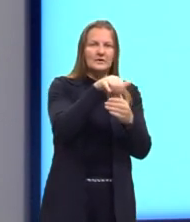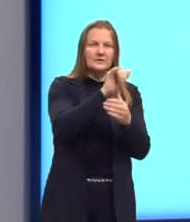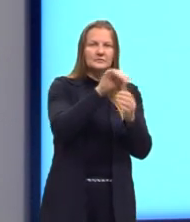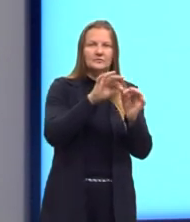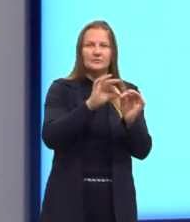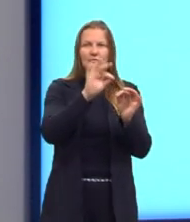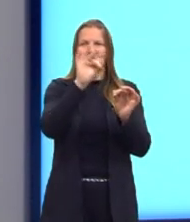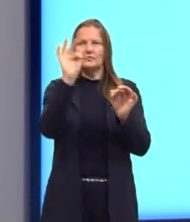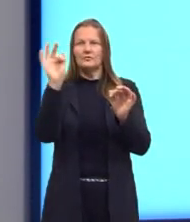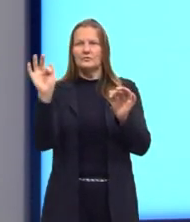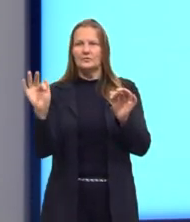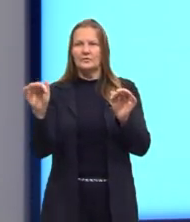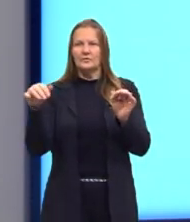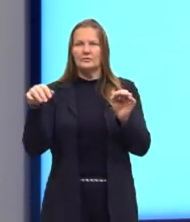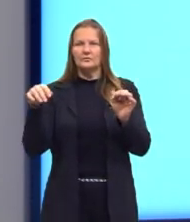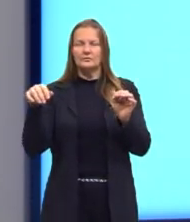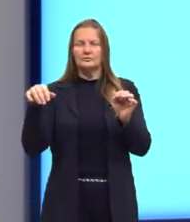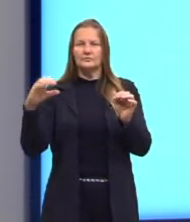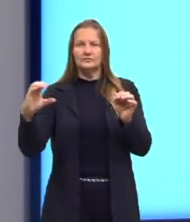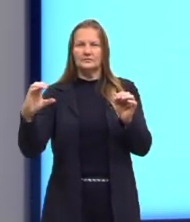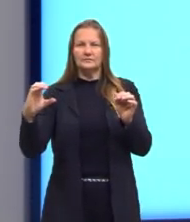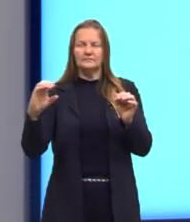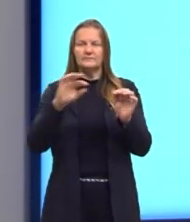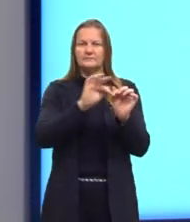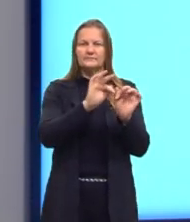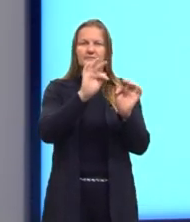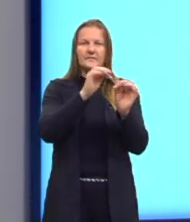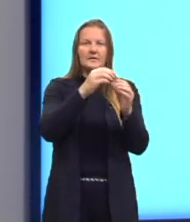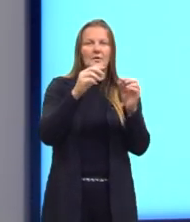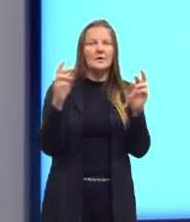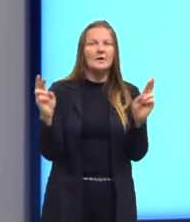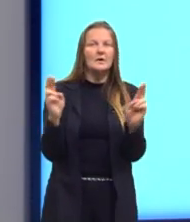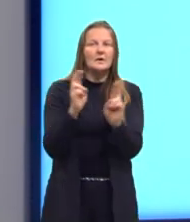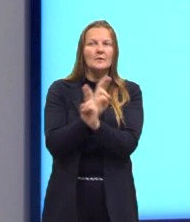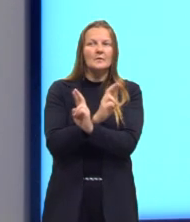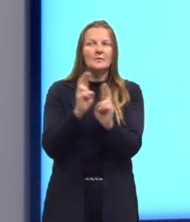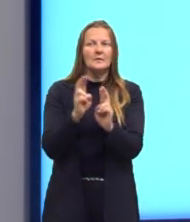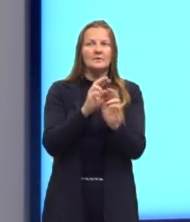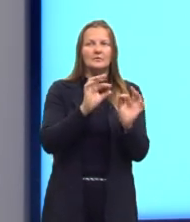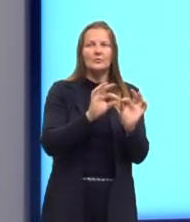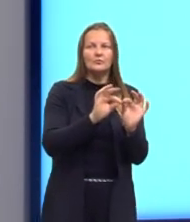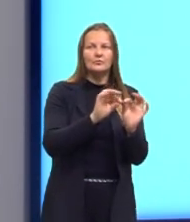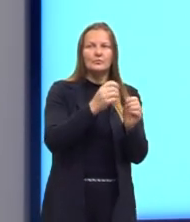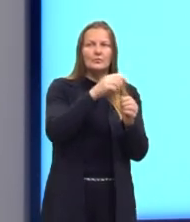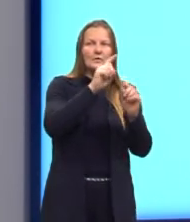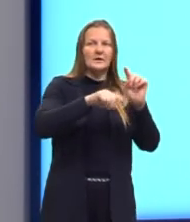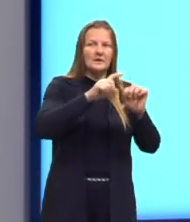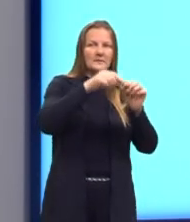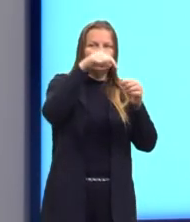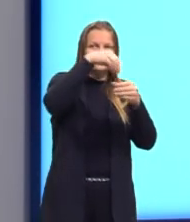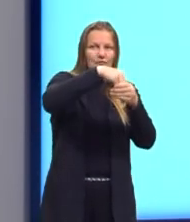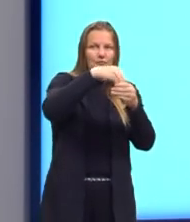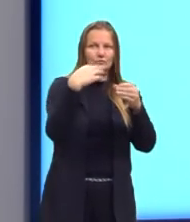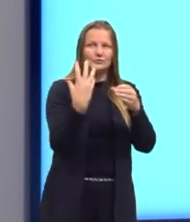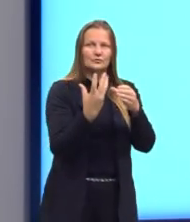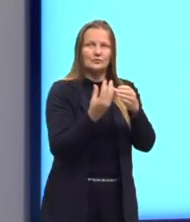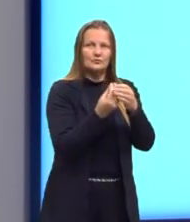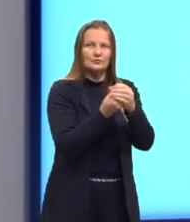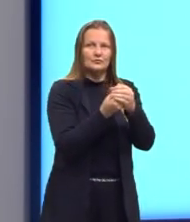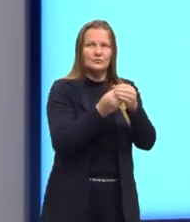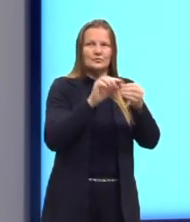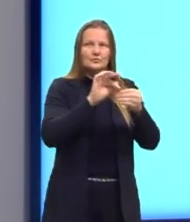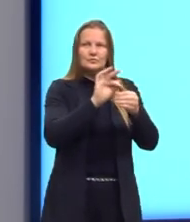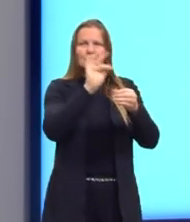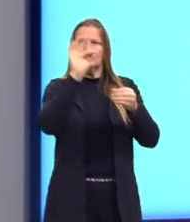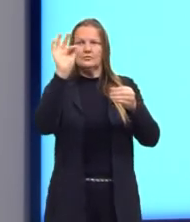o z está em função de C. Então nós temos ali essa ligação entre os elementos que seria a